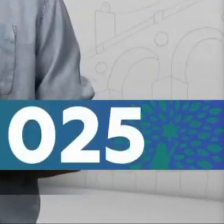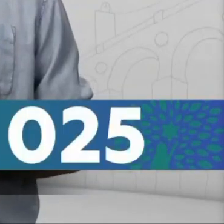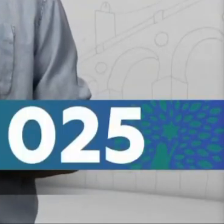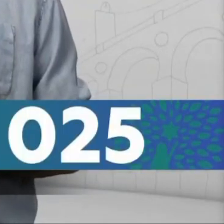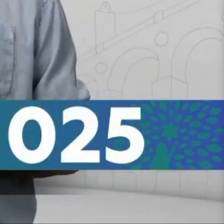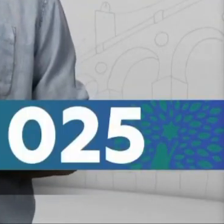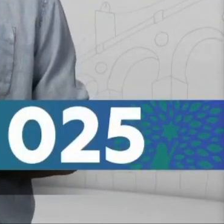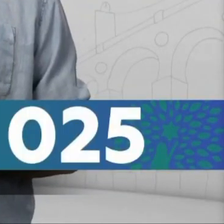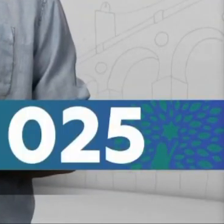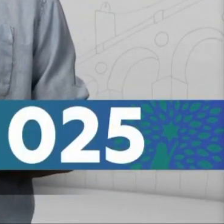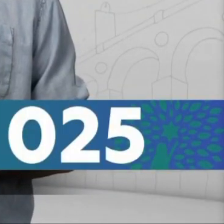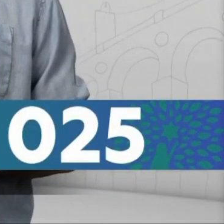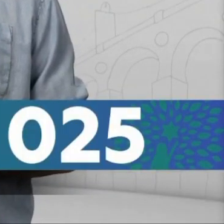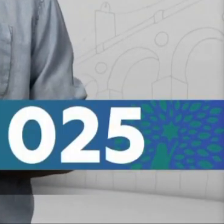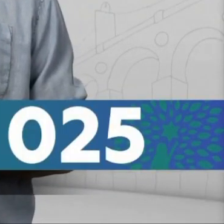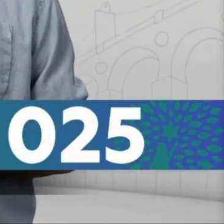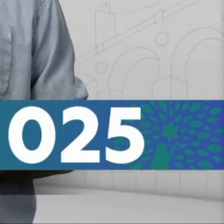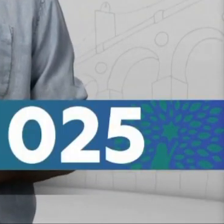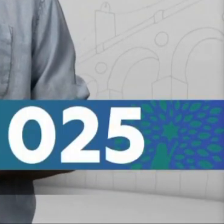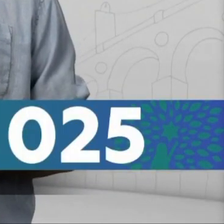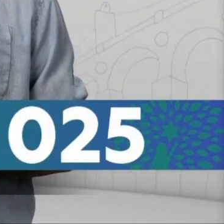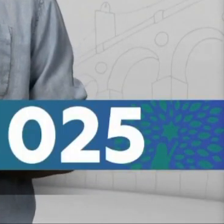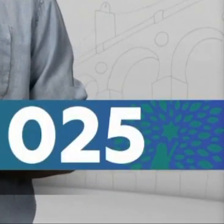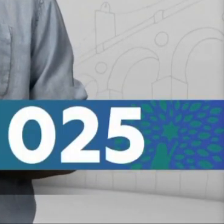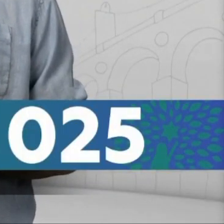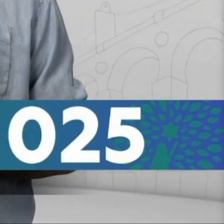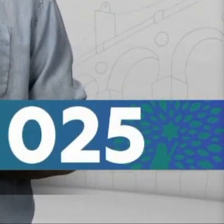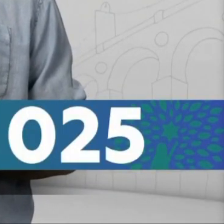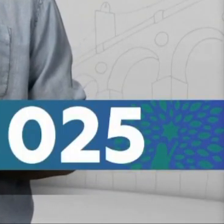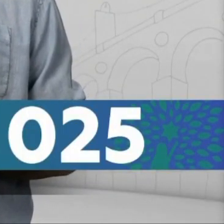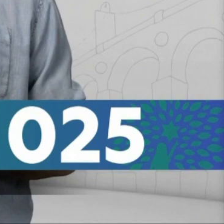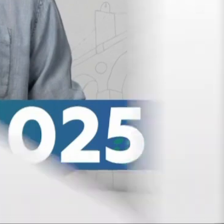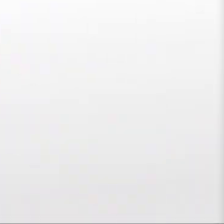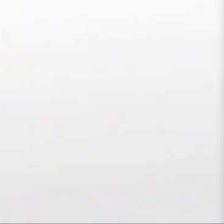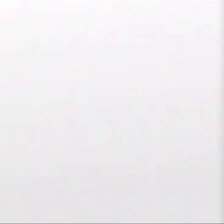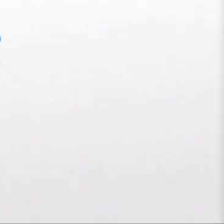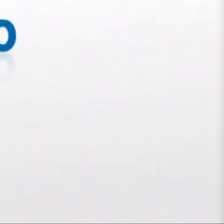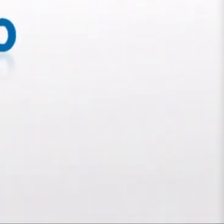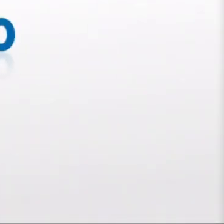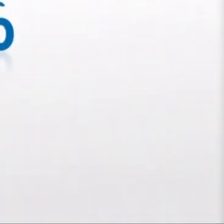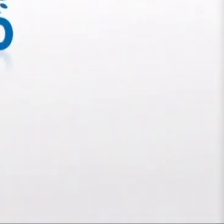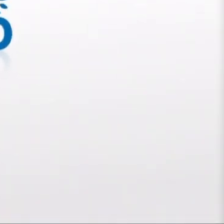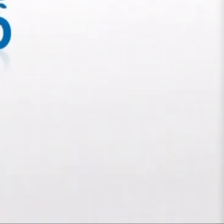Por mais acesso ao esporte para criança e adolescente. Fernando Mitonal, deputado estadual. 10-025.